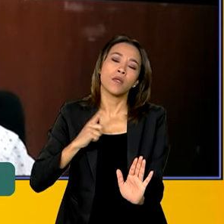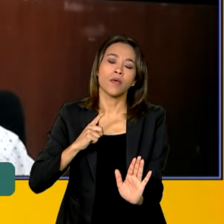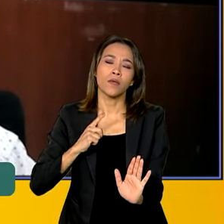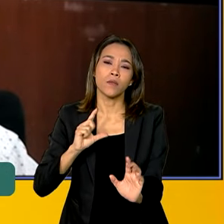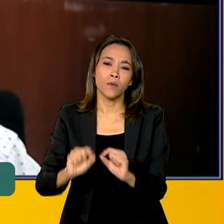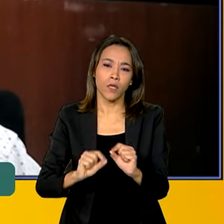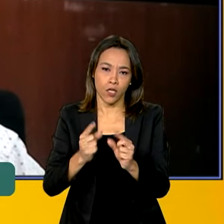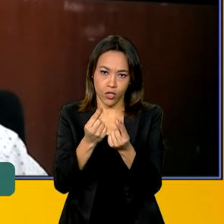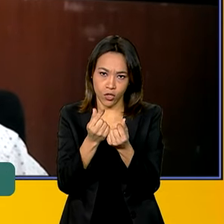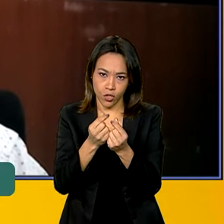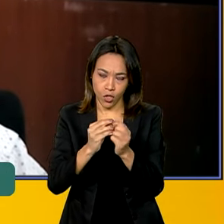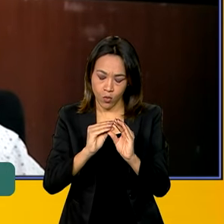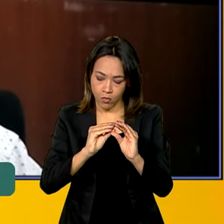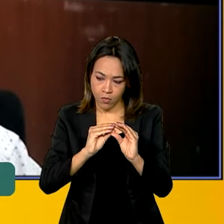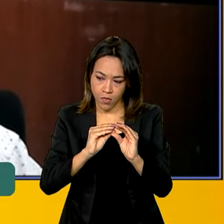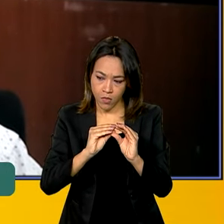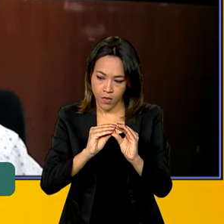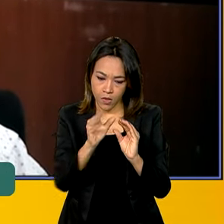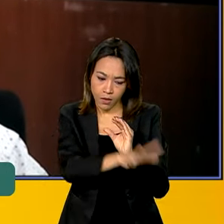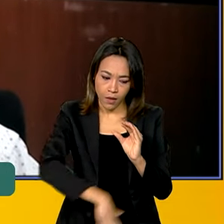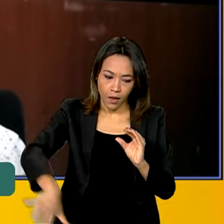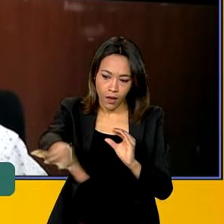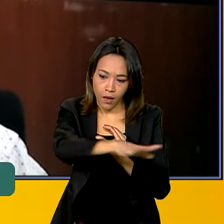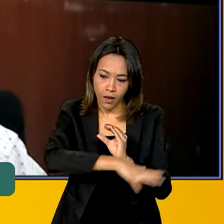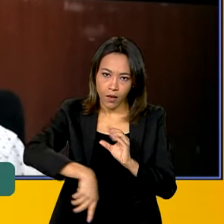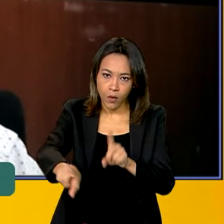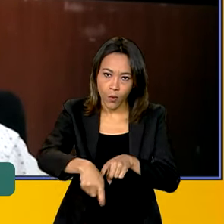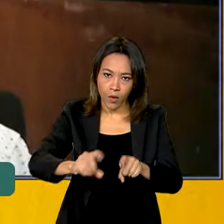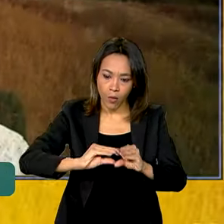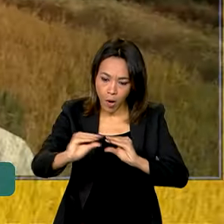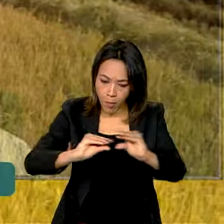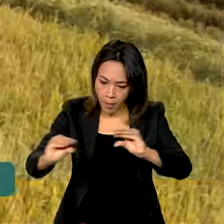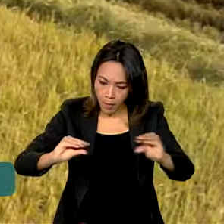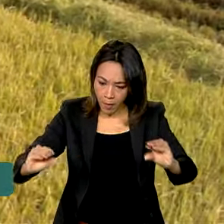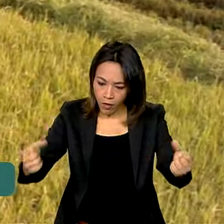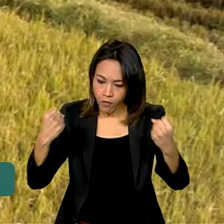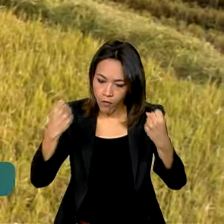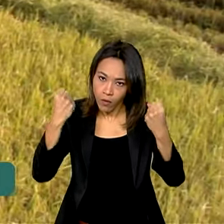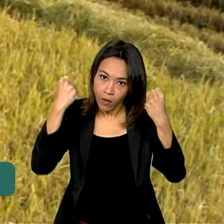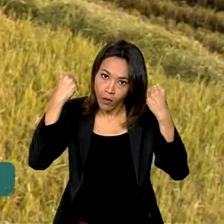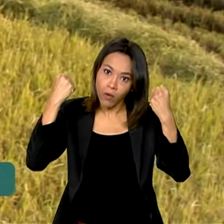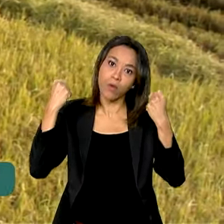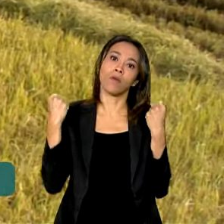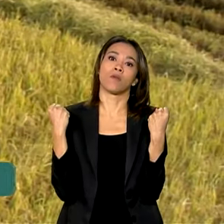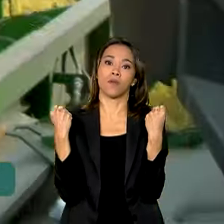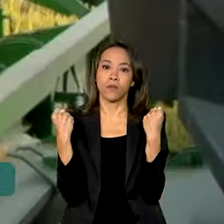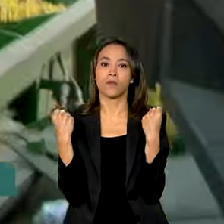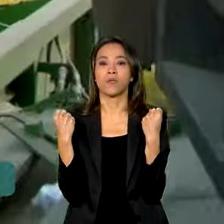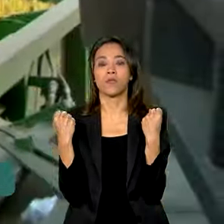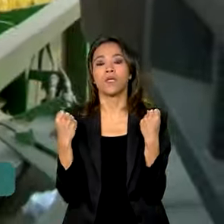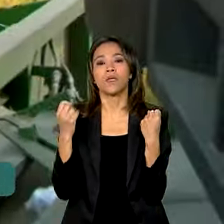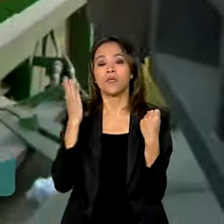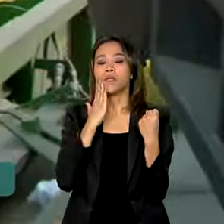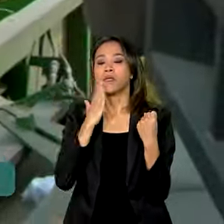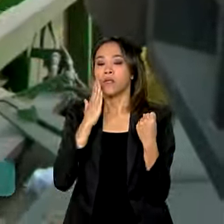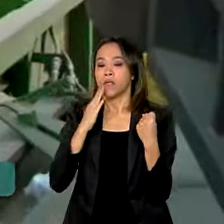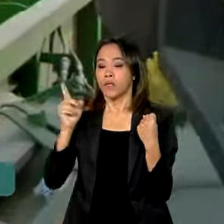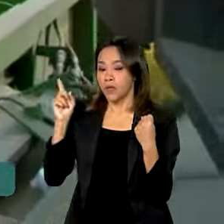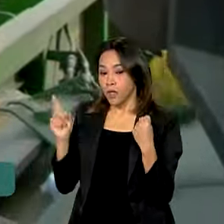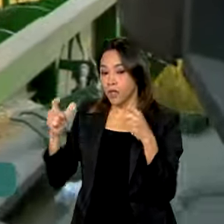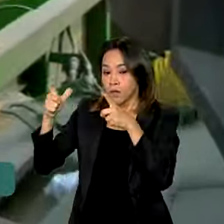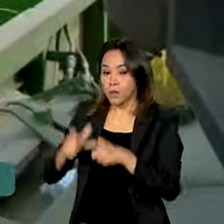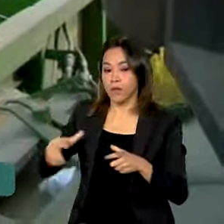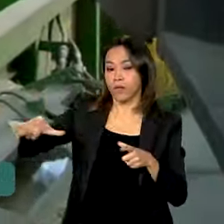renda dentro do setor rural muito forte, permitindo que haja nas regiões de produção, isso é